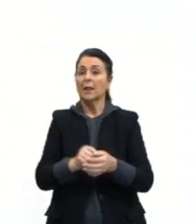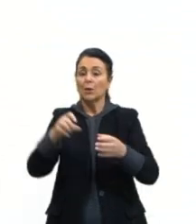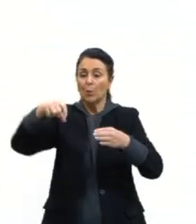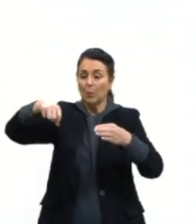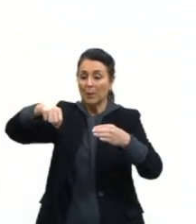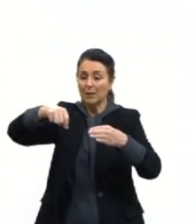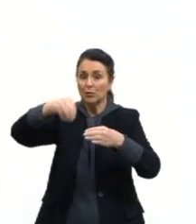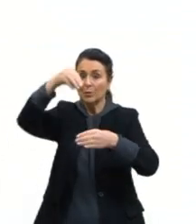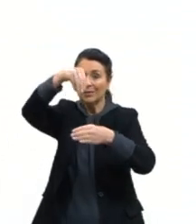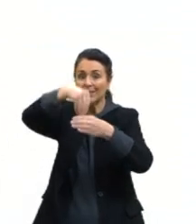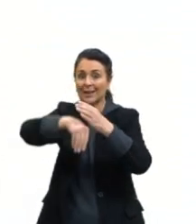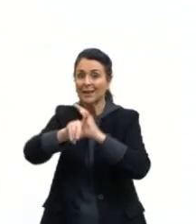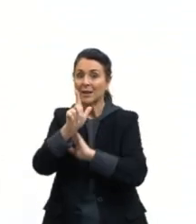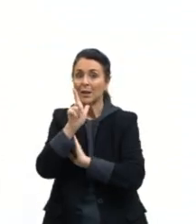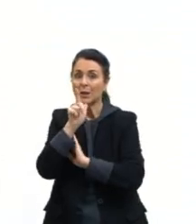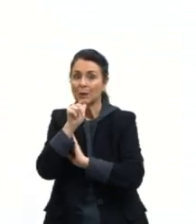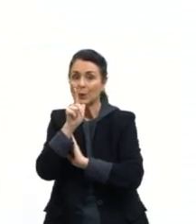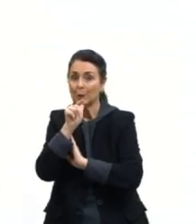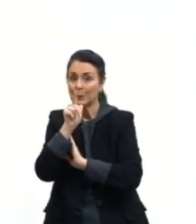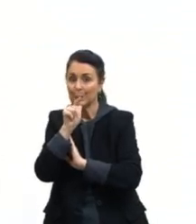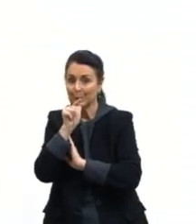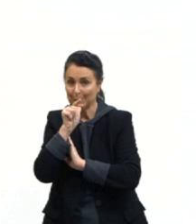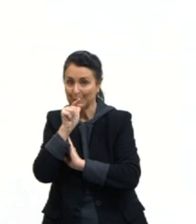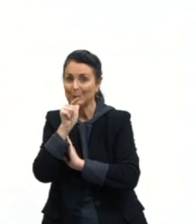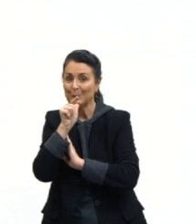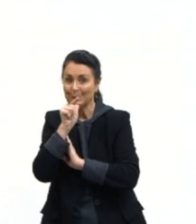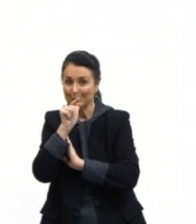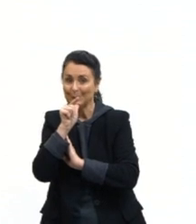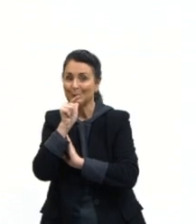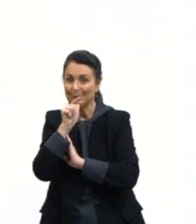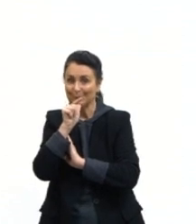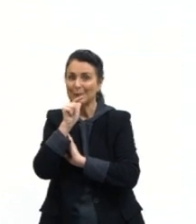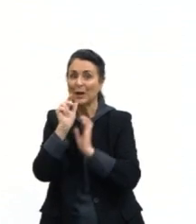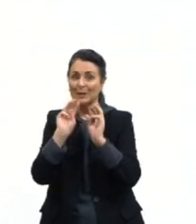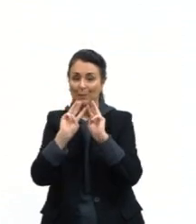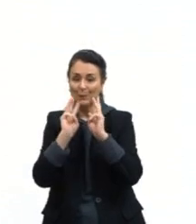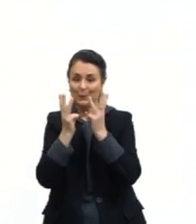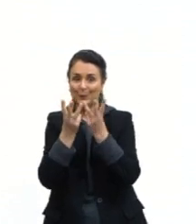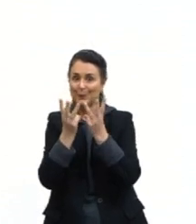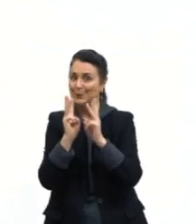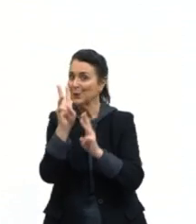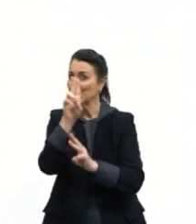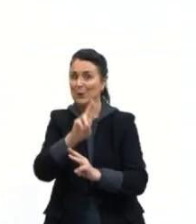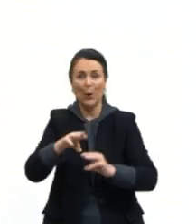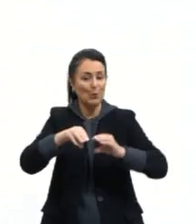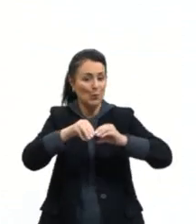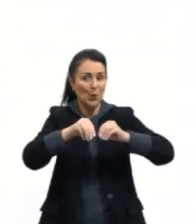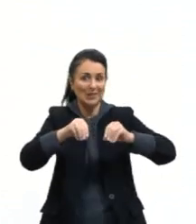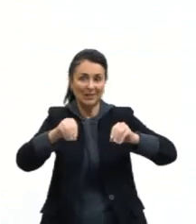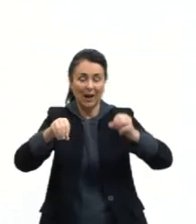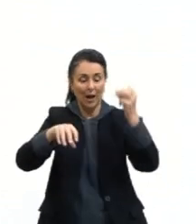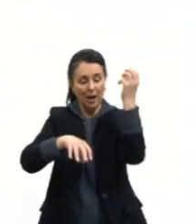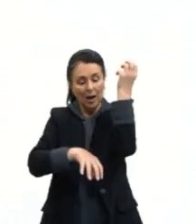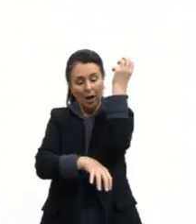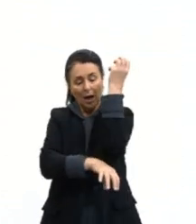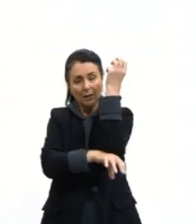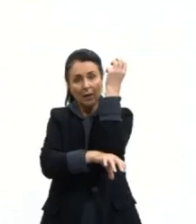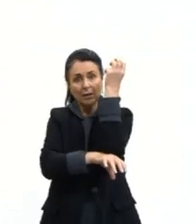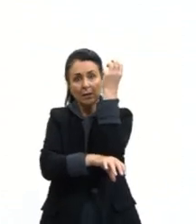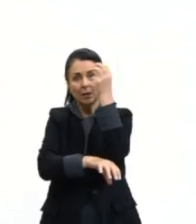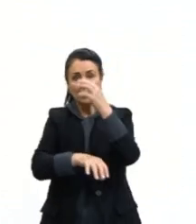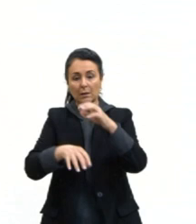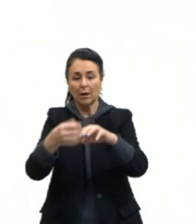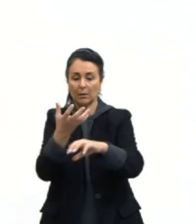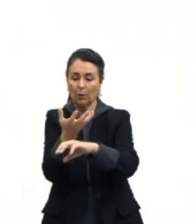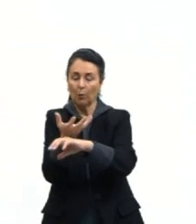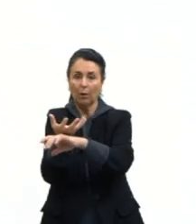técnica de cultivar hortaliças sem solo, as raízes ficam suspensas